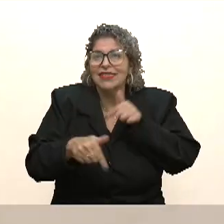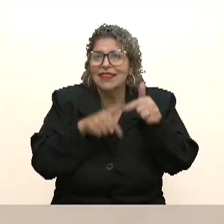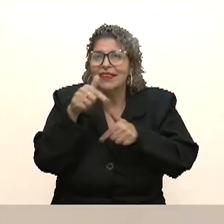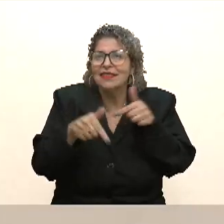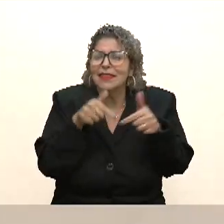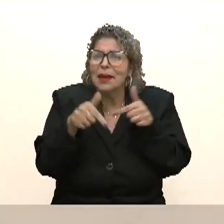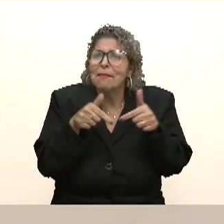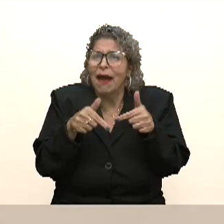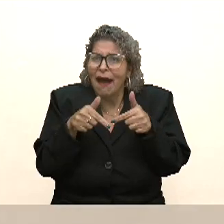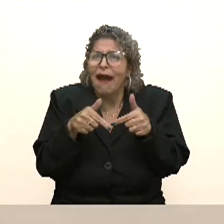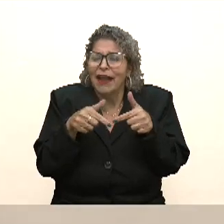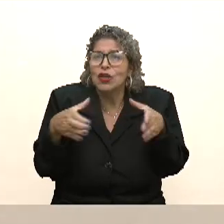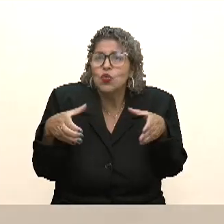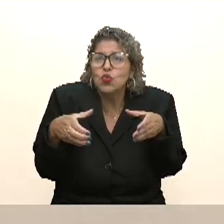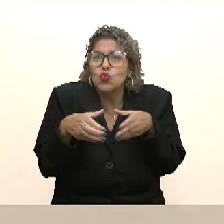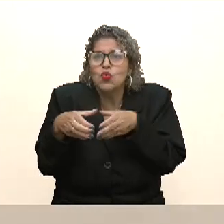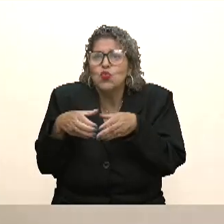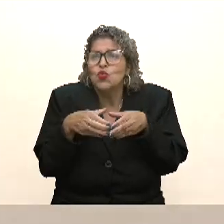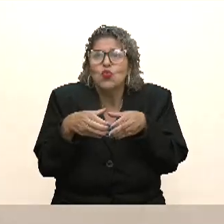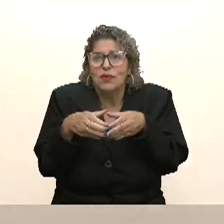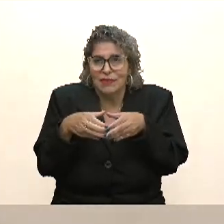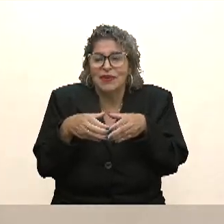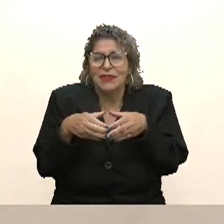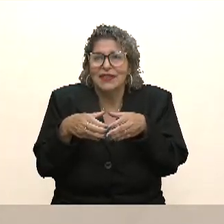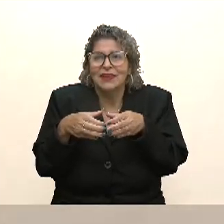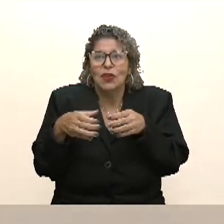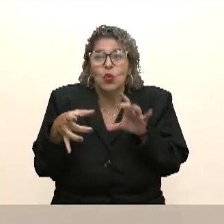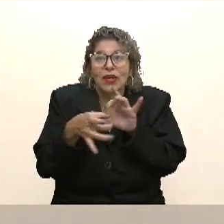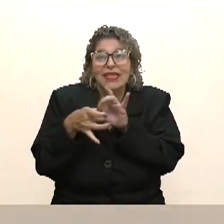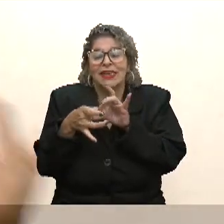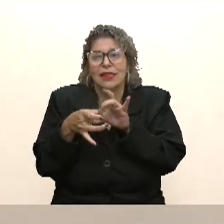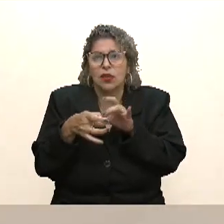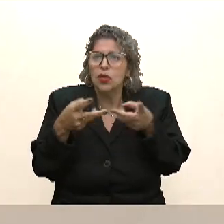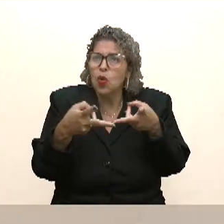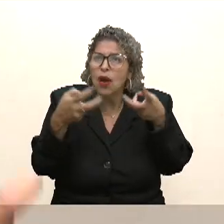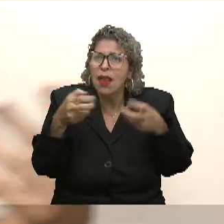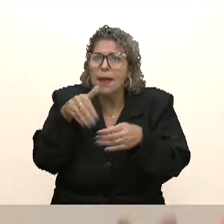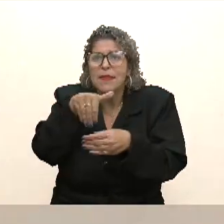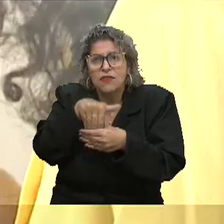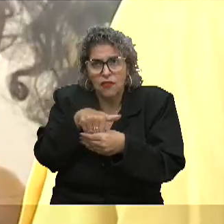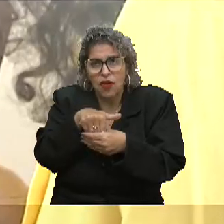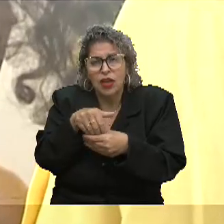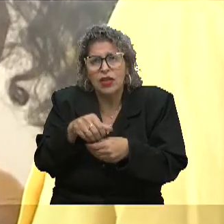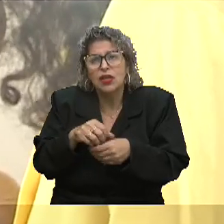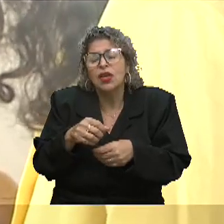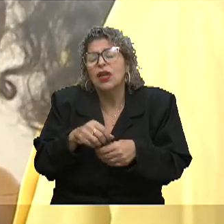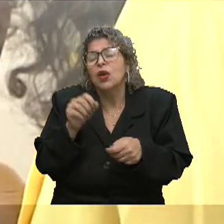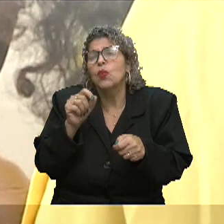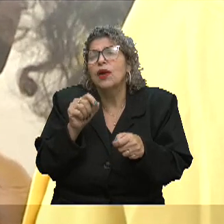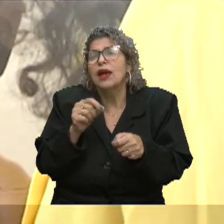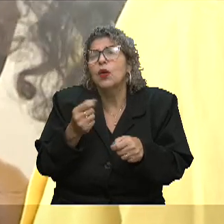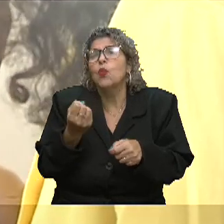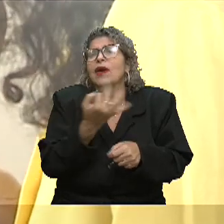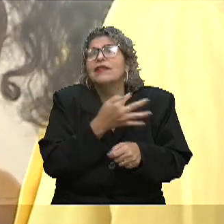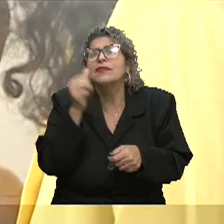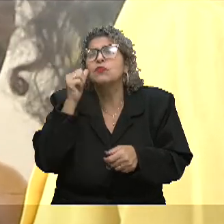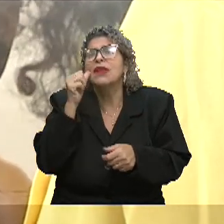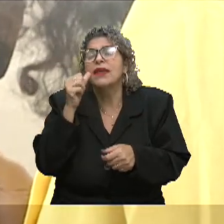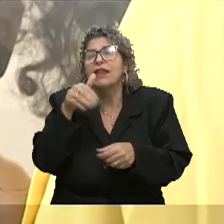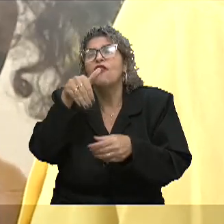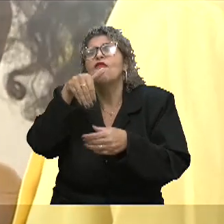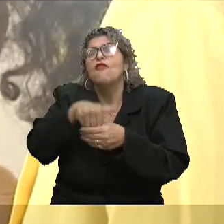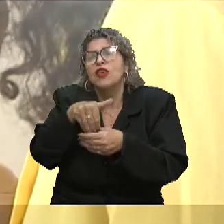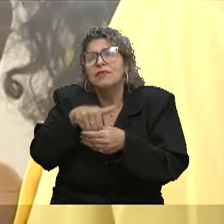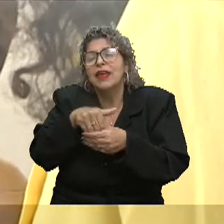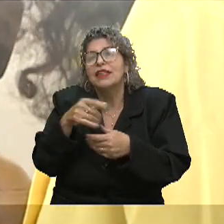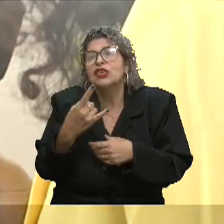formiguinha e se analisar, olhar para esse voto. Enquanto as mulheres eu votei nos últimos tempos, Eu acho que aí a